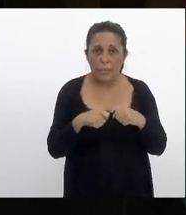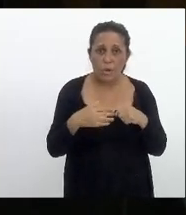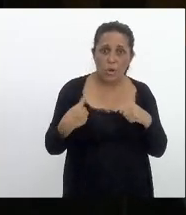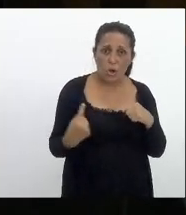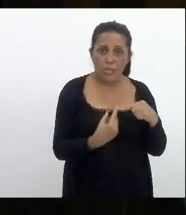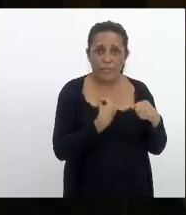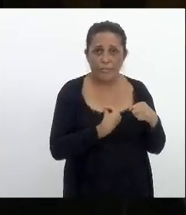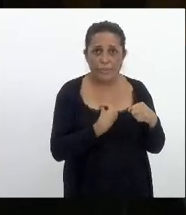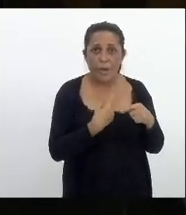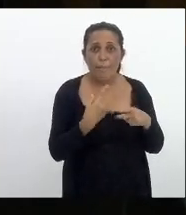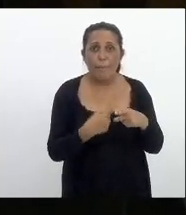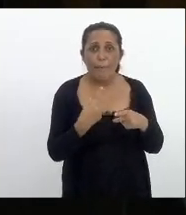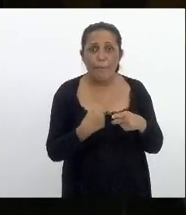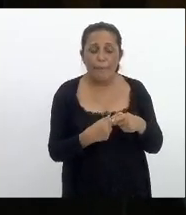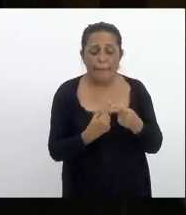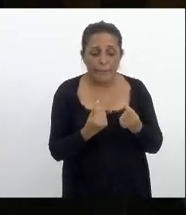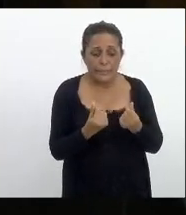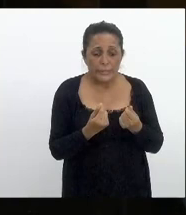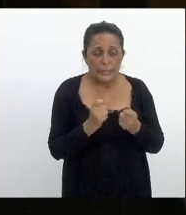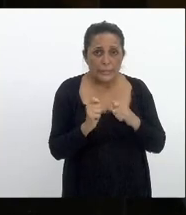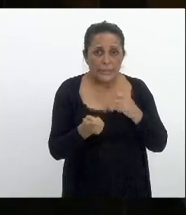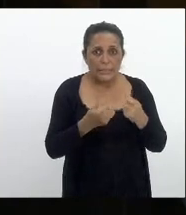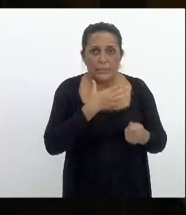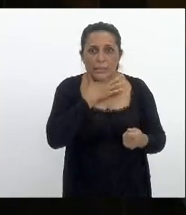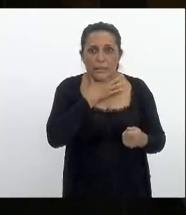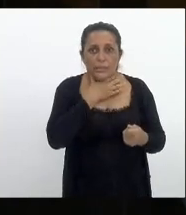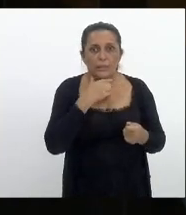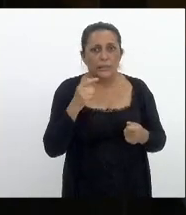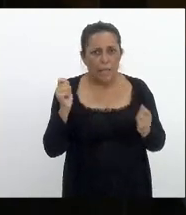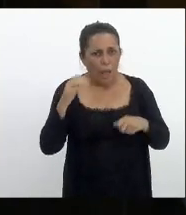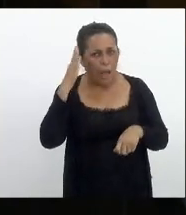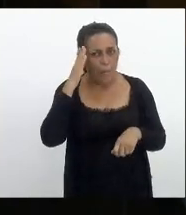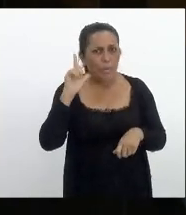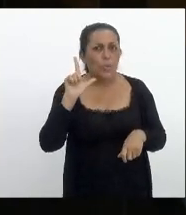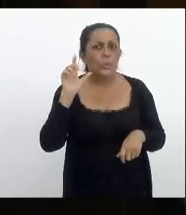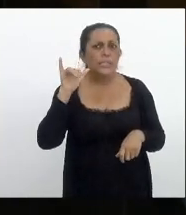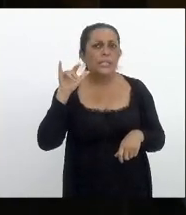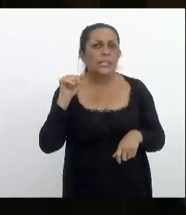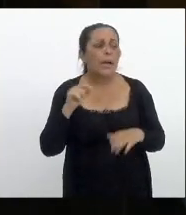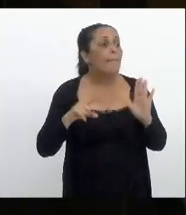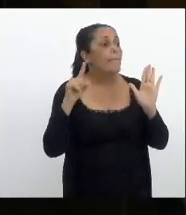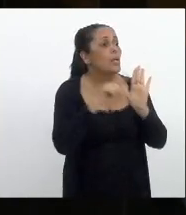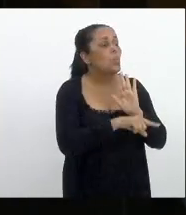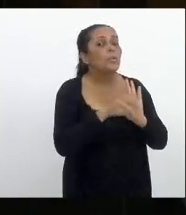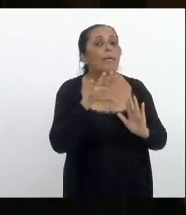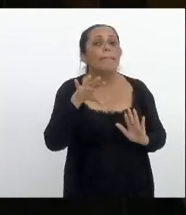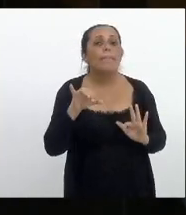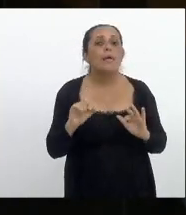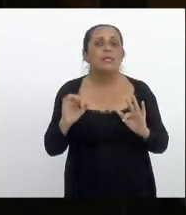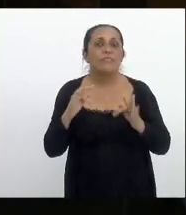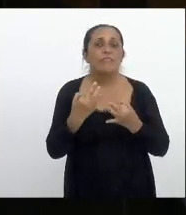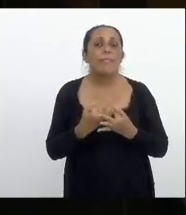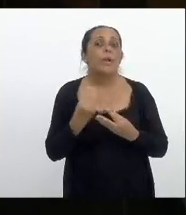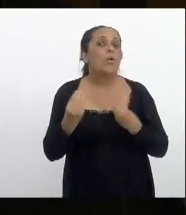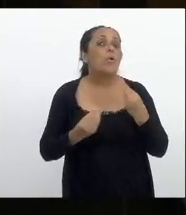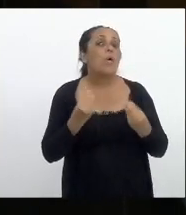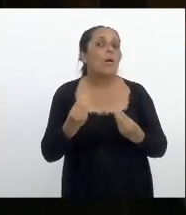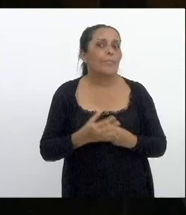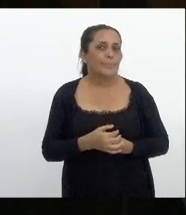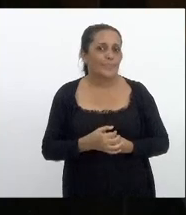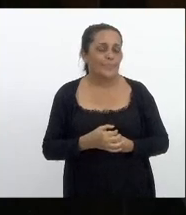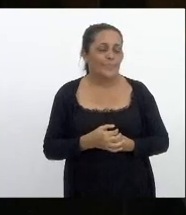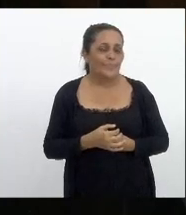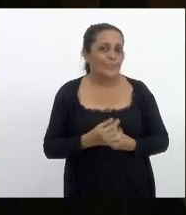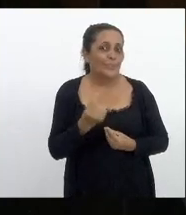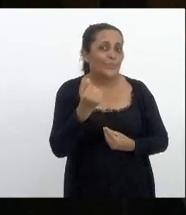porque os nossos rendimentos apertou né Lucinha é só perguntar aquela mãe de família né quando as contas